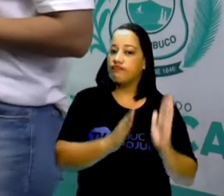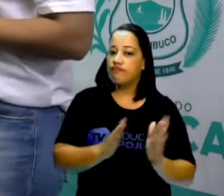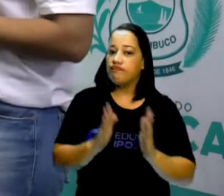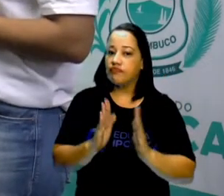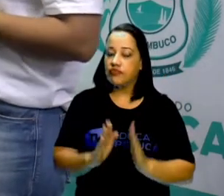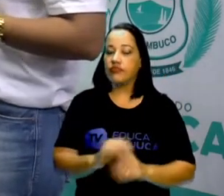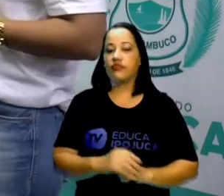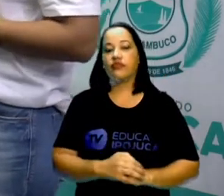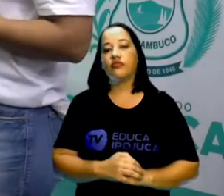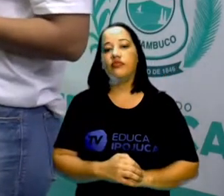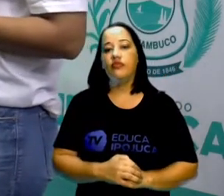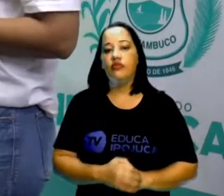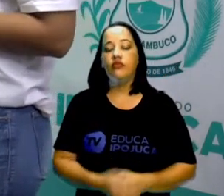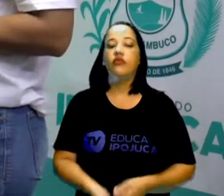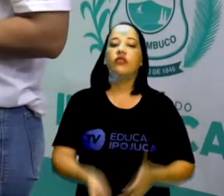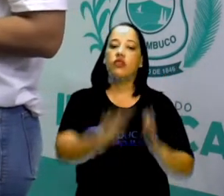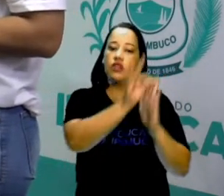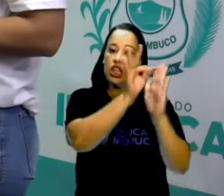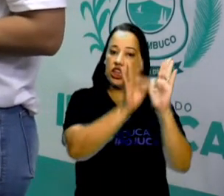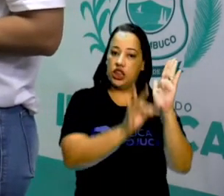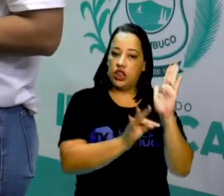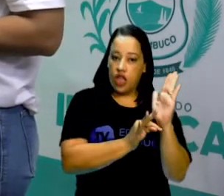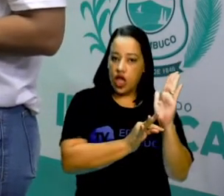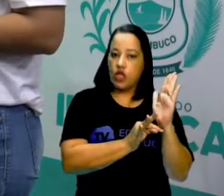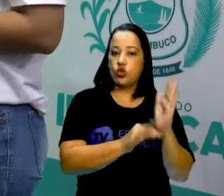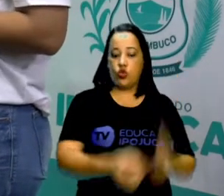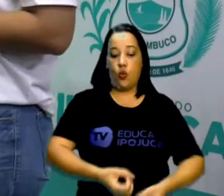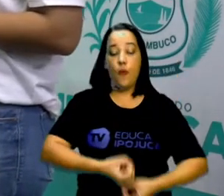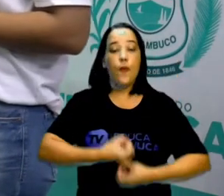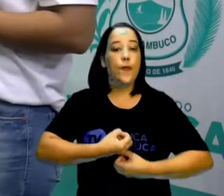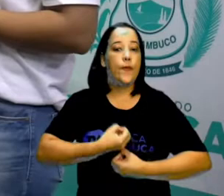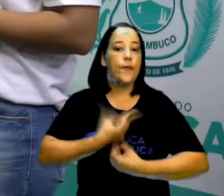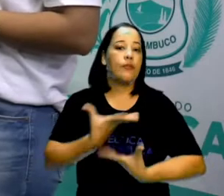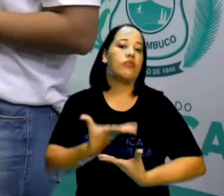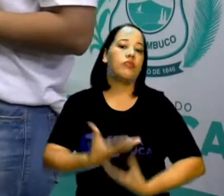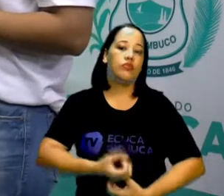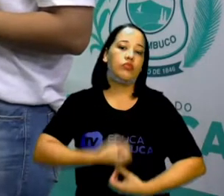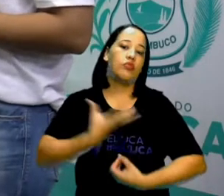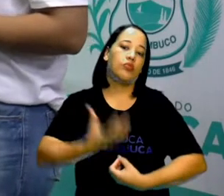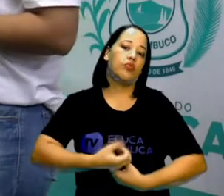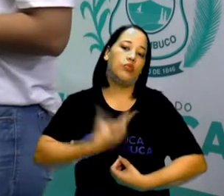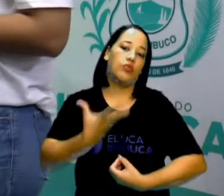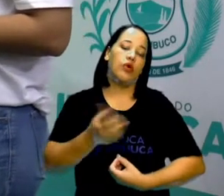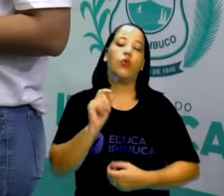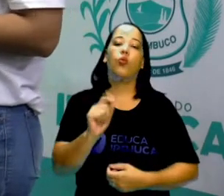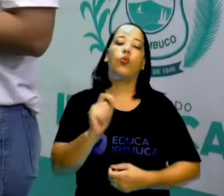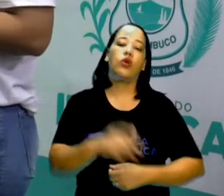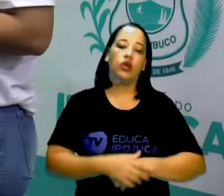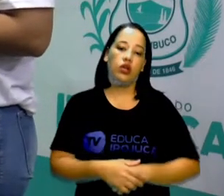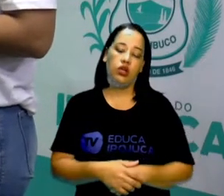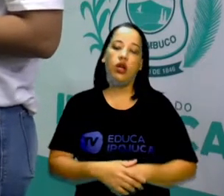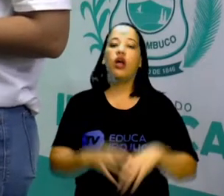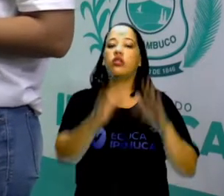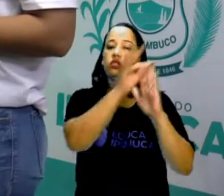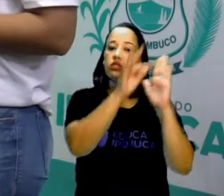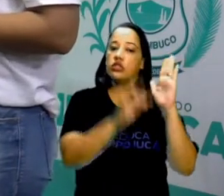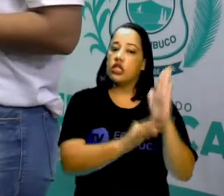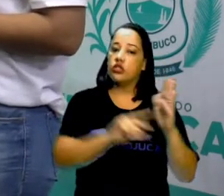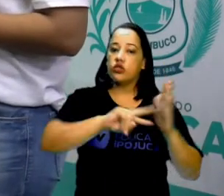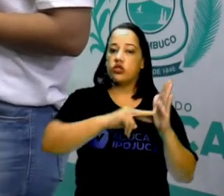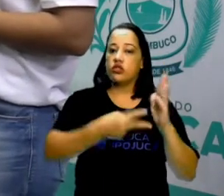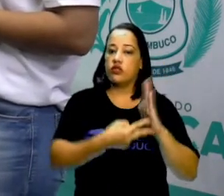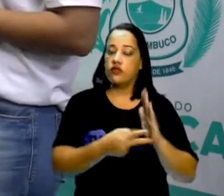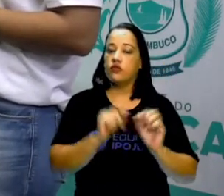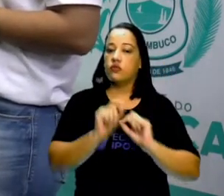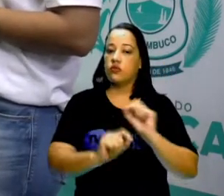O que é um texto poético? O texto poético é, portanto, aquele que apela a